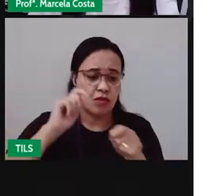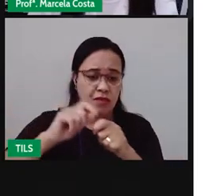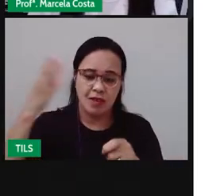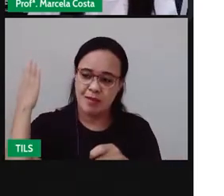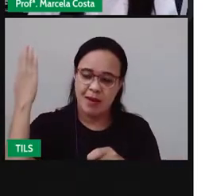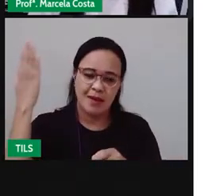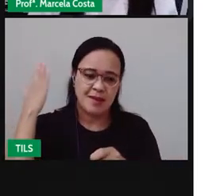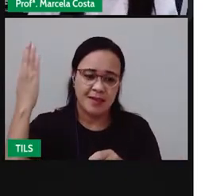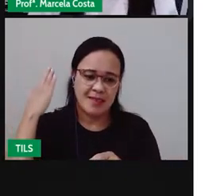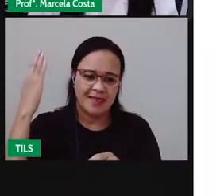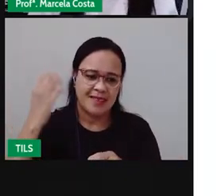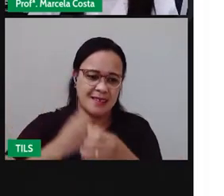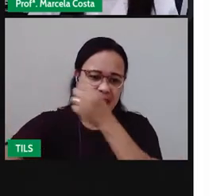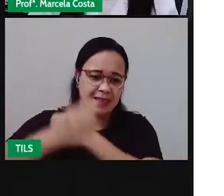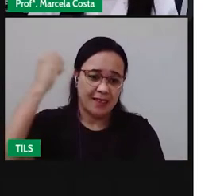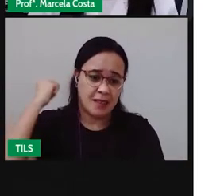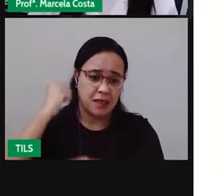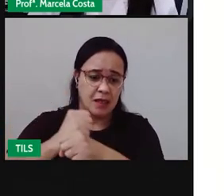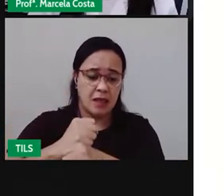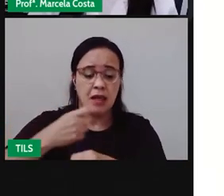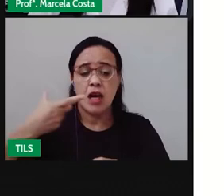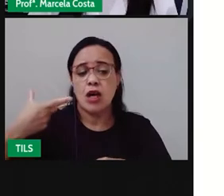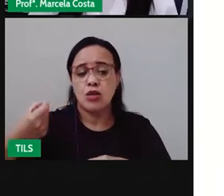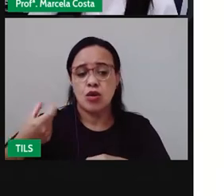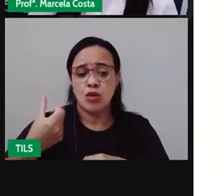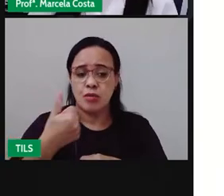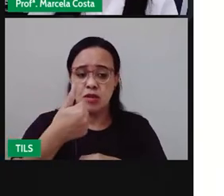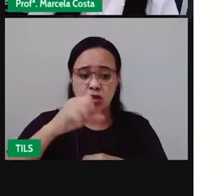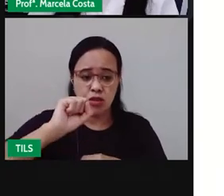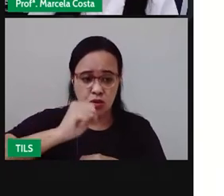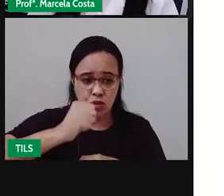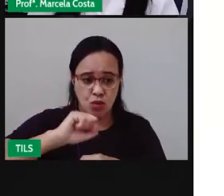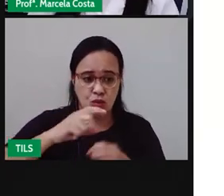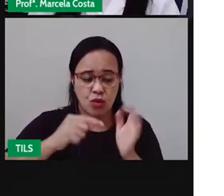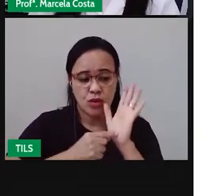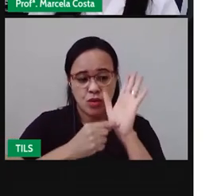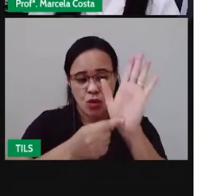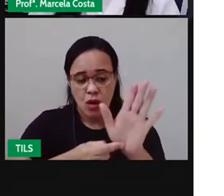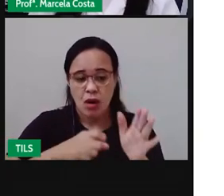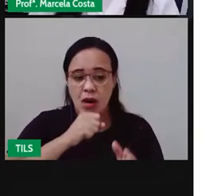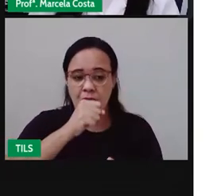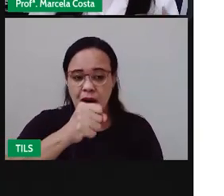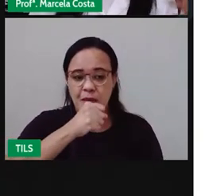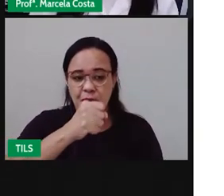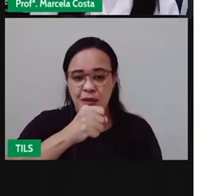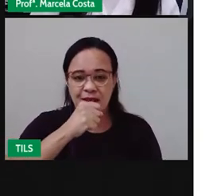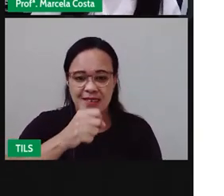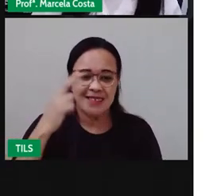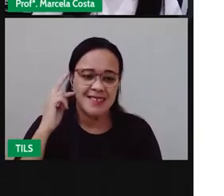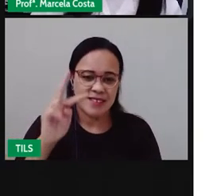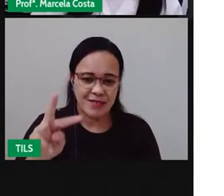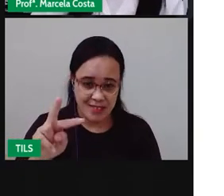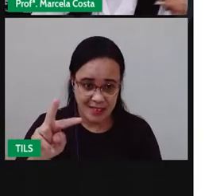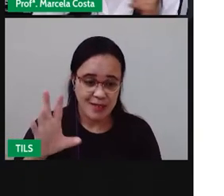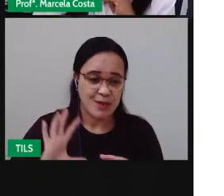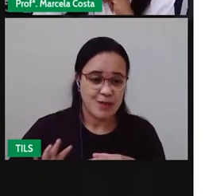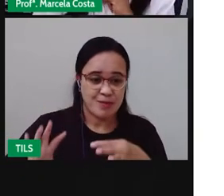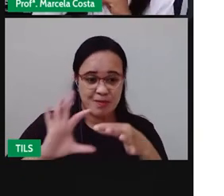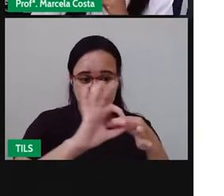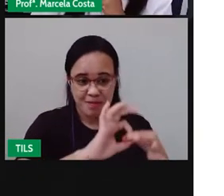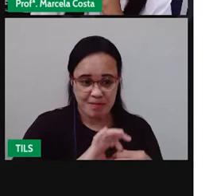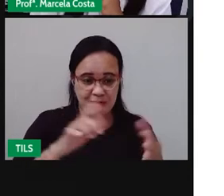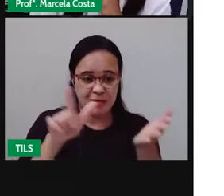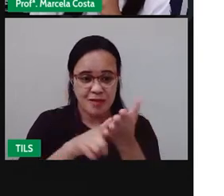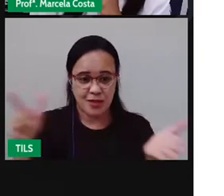de 2018 olha essa reportagem aqui que está sendo veiculada né que foi veiculada no